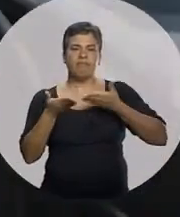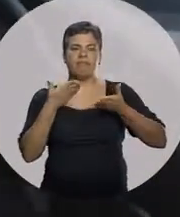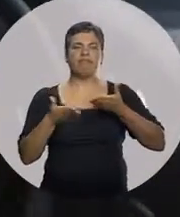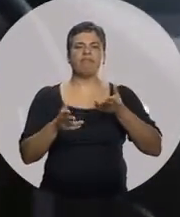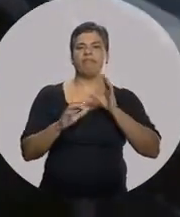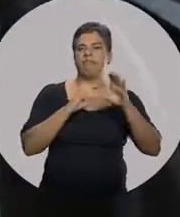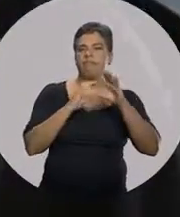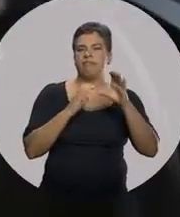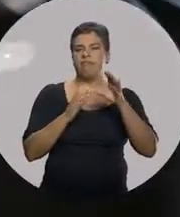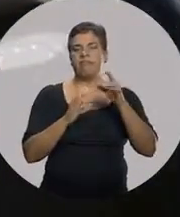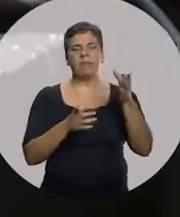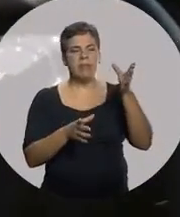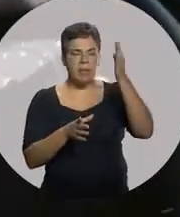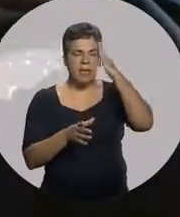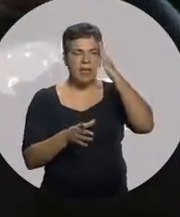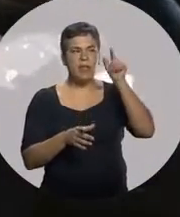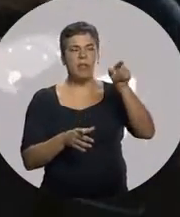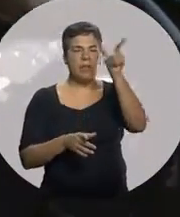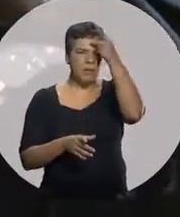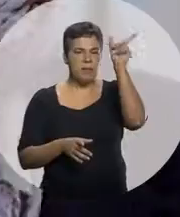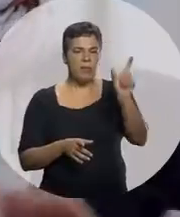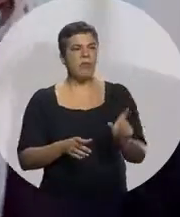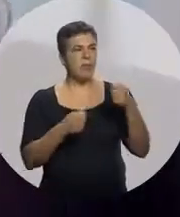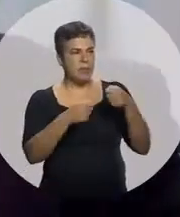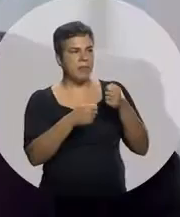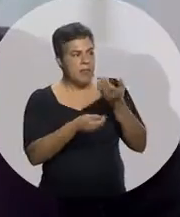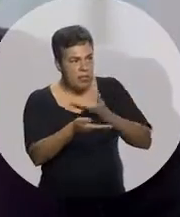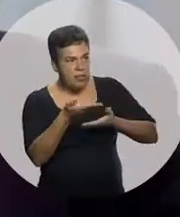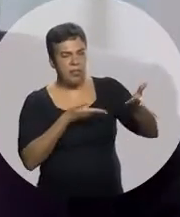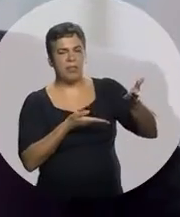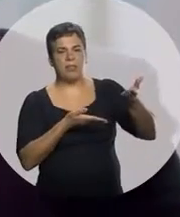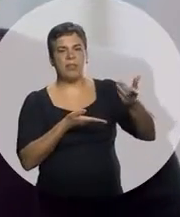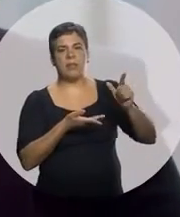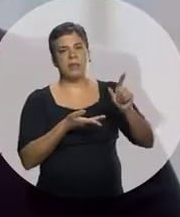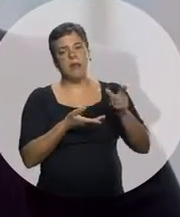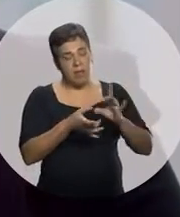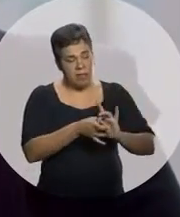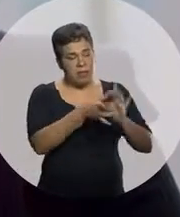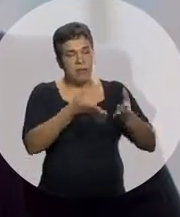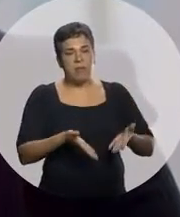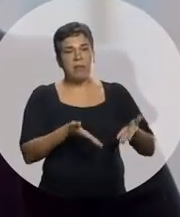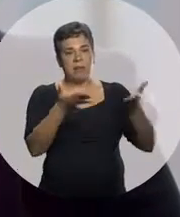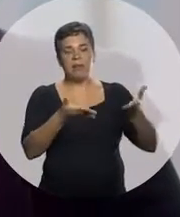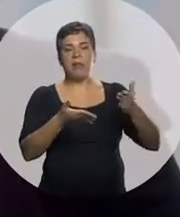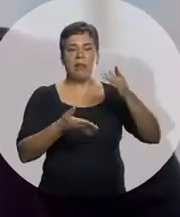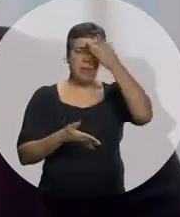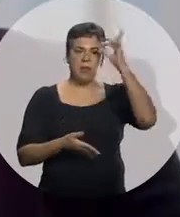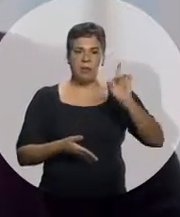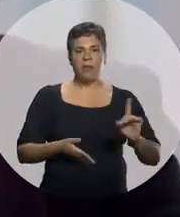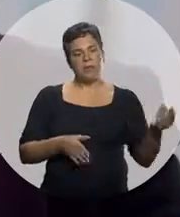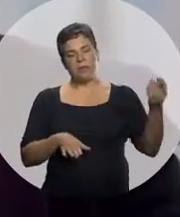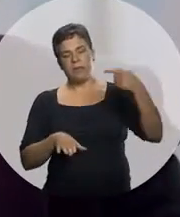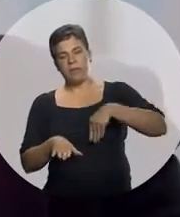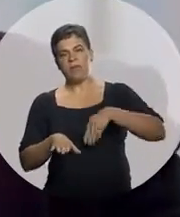ouvir o que a pessoa com deficiência precisa E para a gente dar retorno Mas também nunca negando a oportunidade da pessoa com deficiência